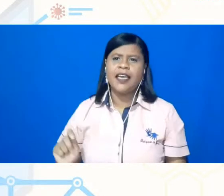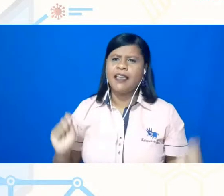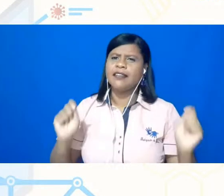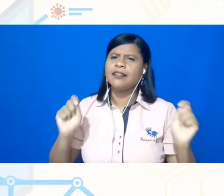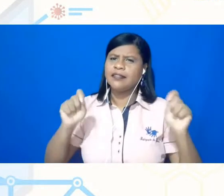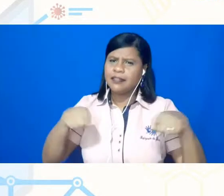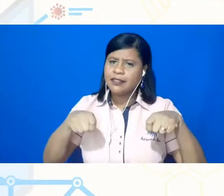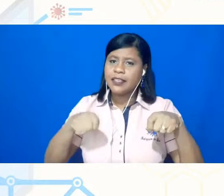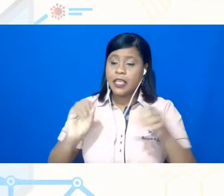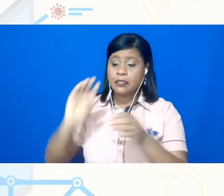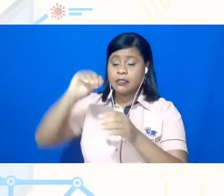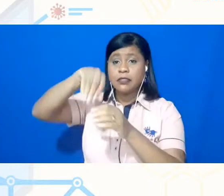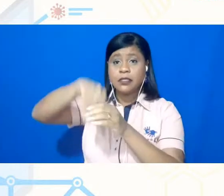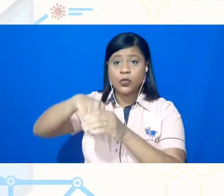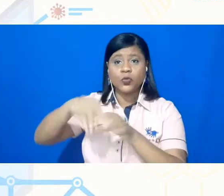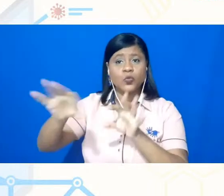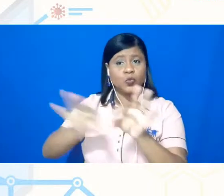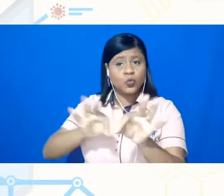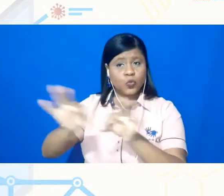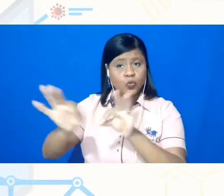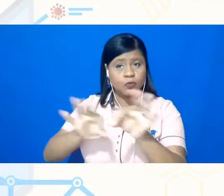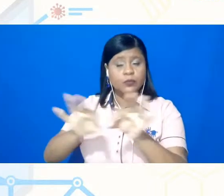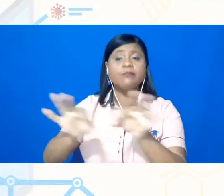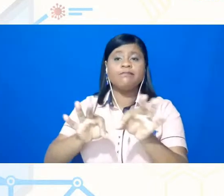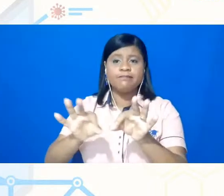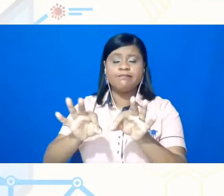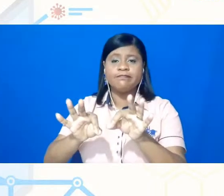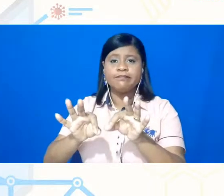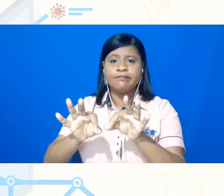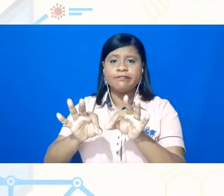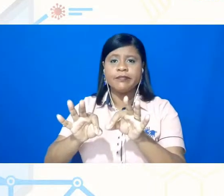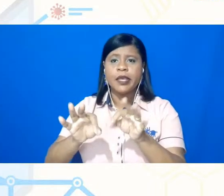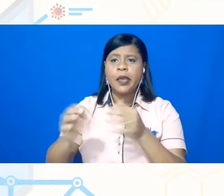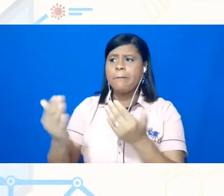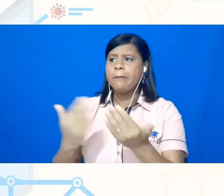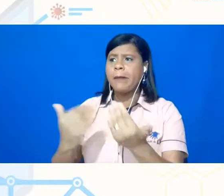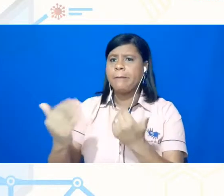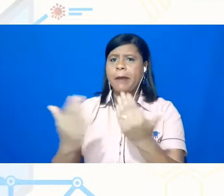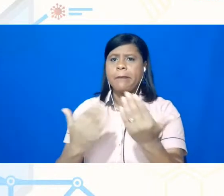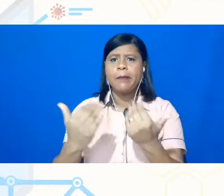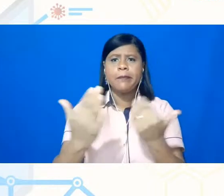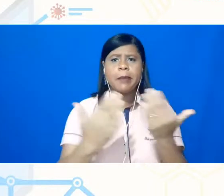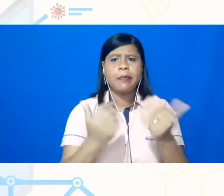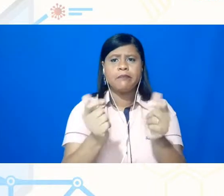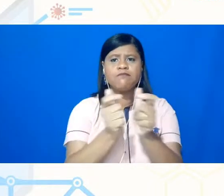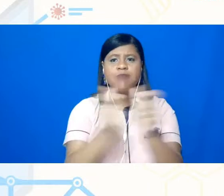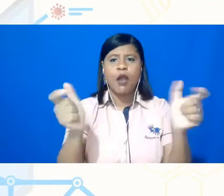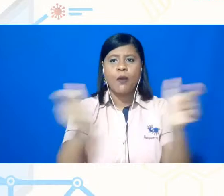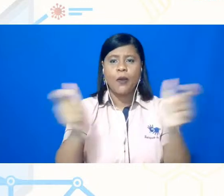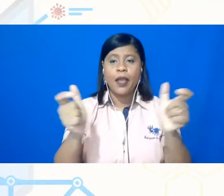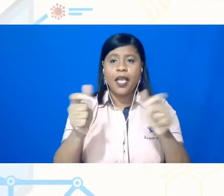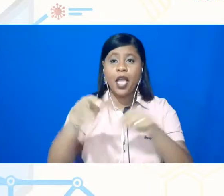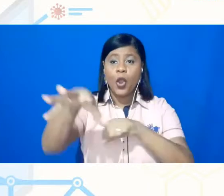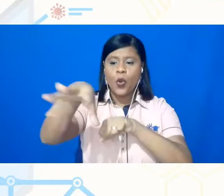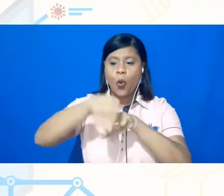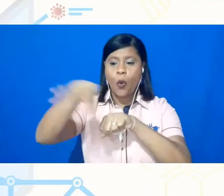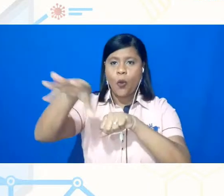programa é de conversar sobre, né, ampliar conhecimento,